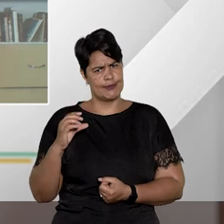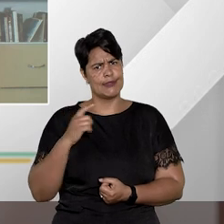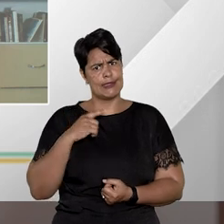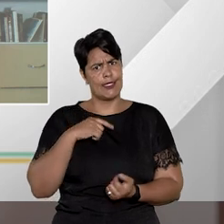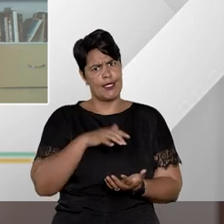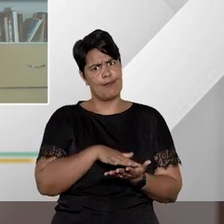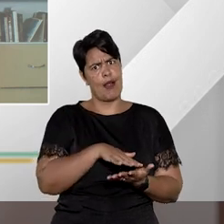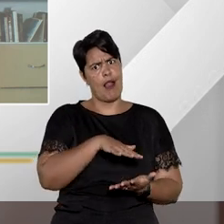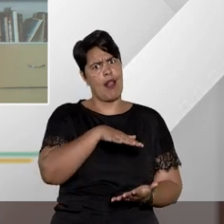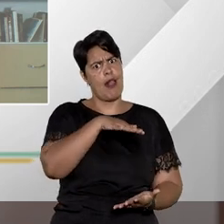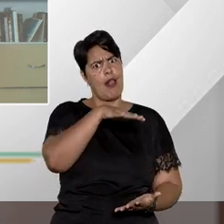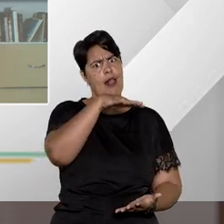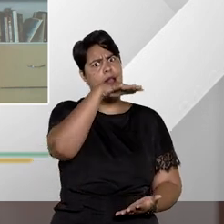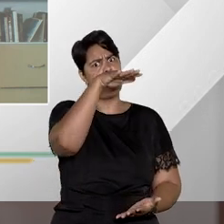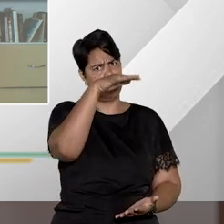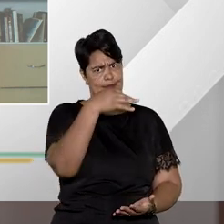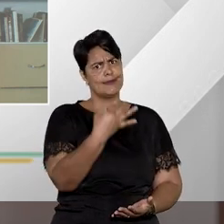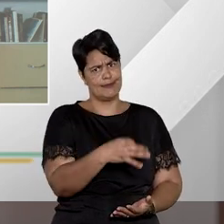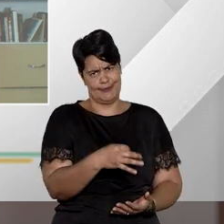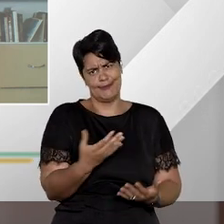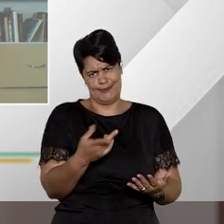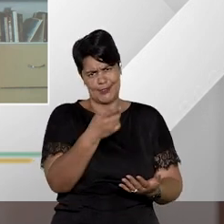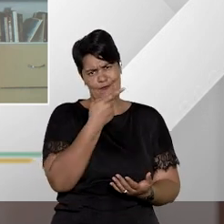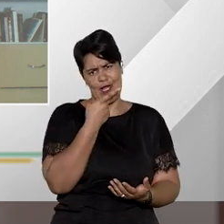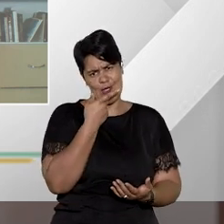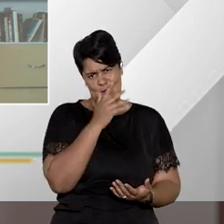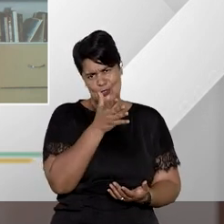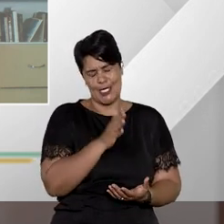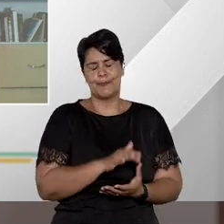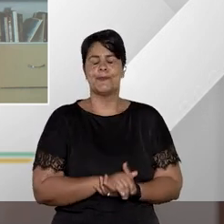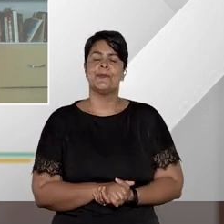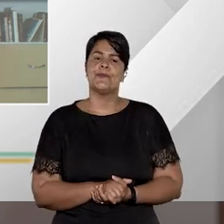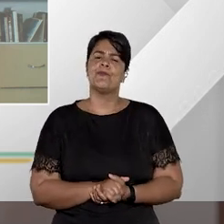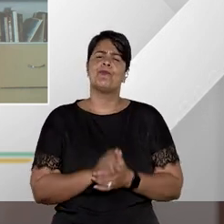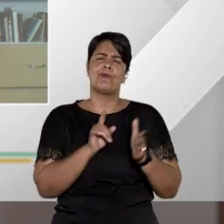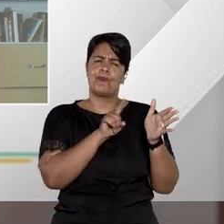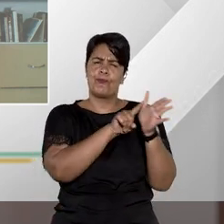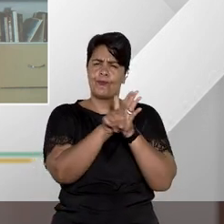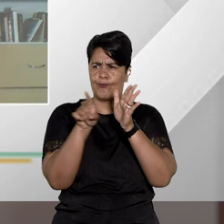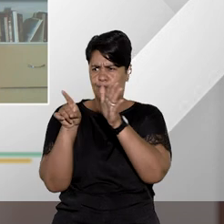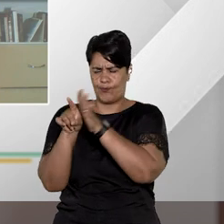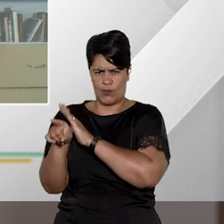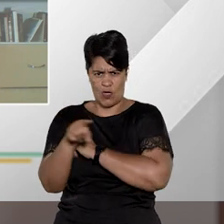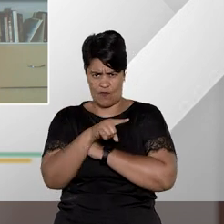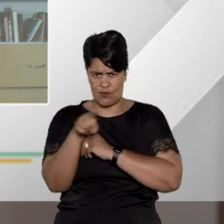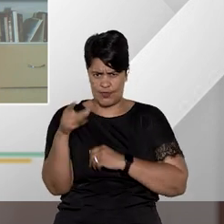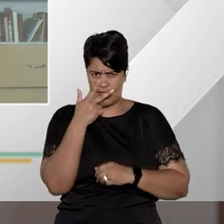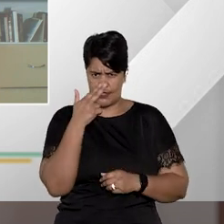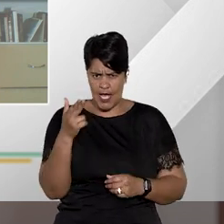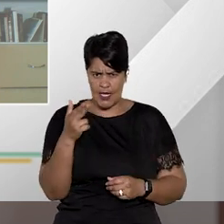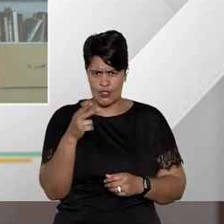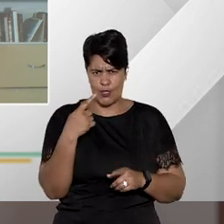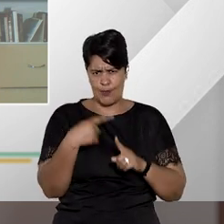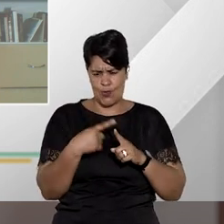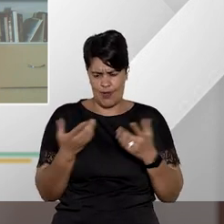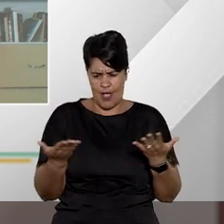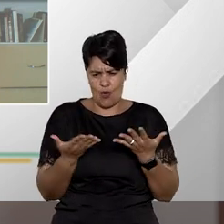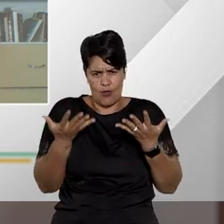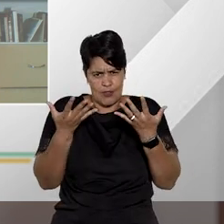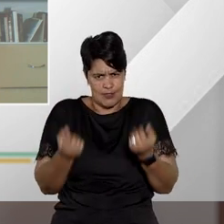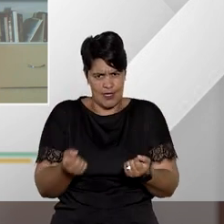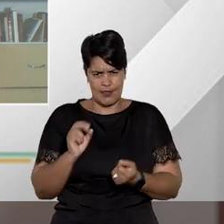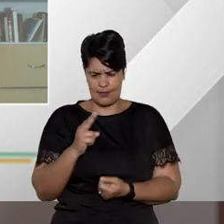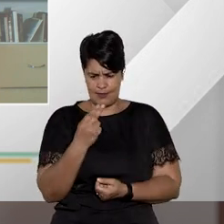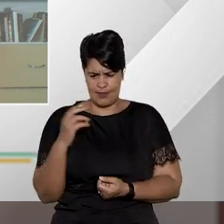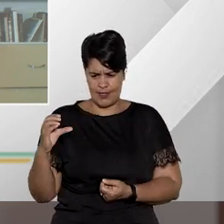carrada de habeas corpus sendo impetrado no judiciário vocês avaliam que tamanha receptividade pode ter de